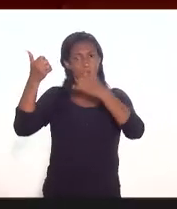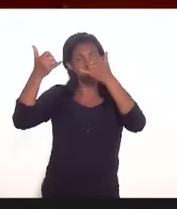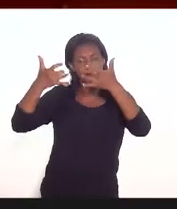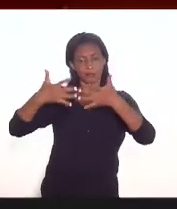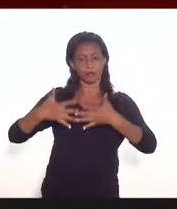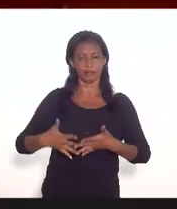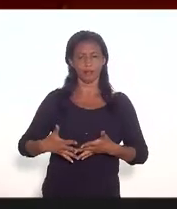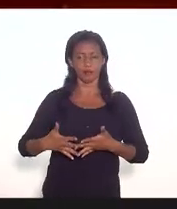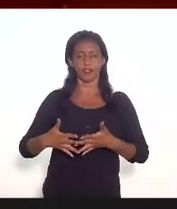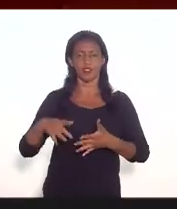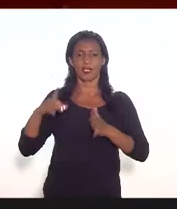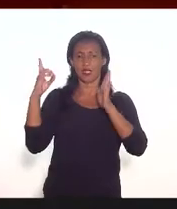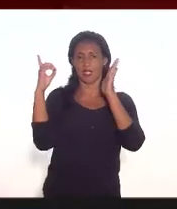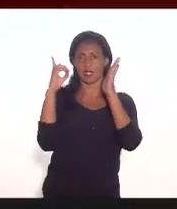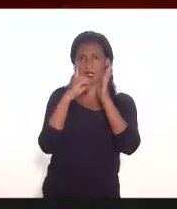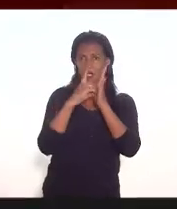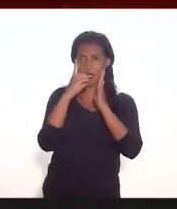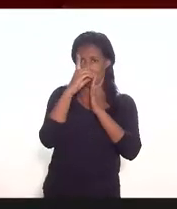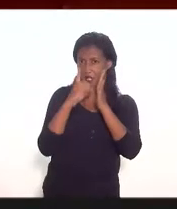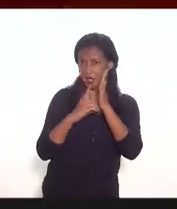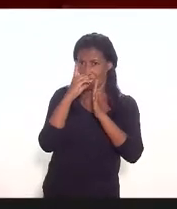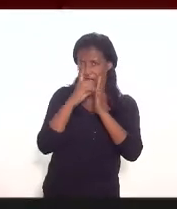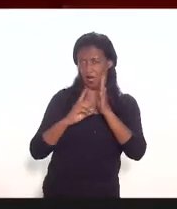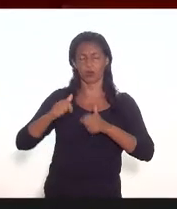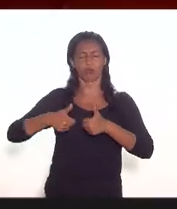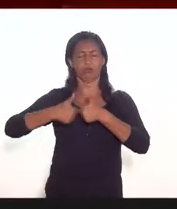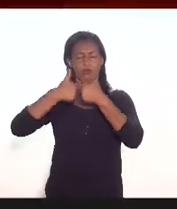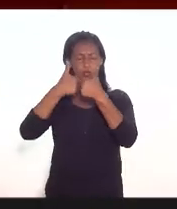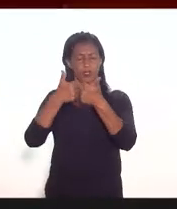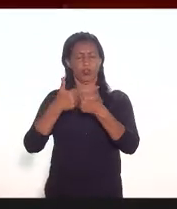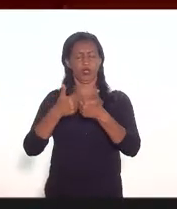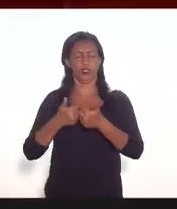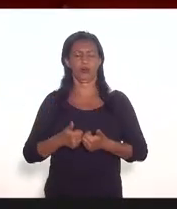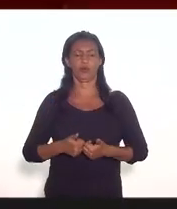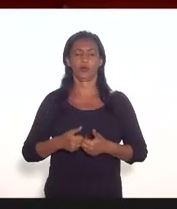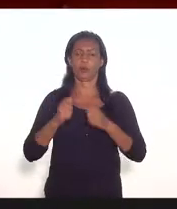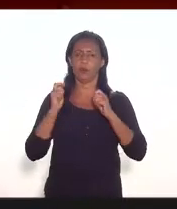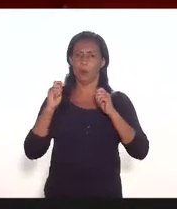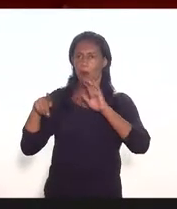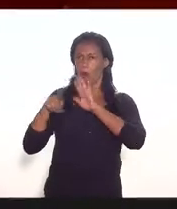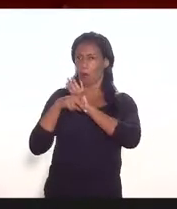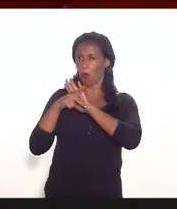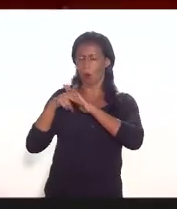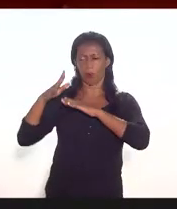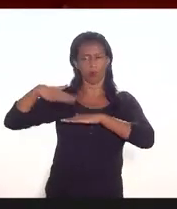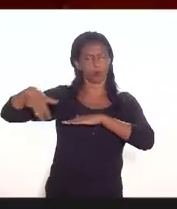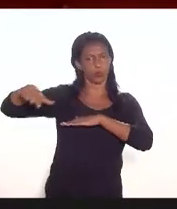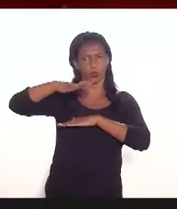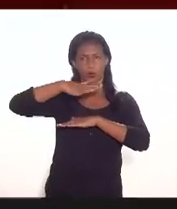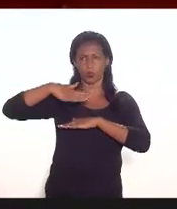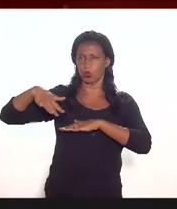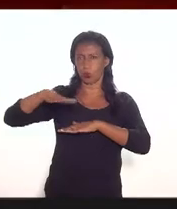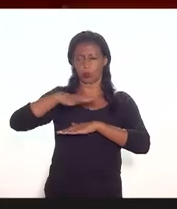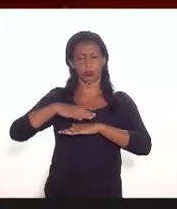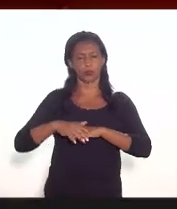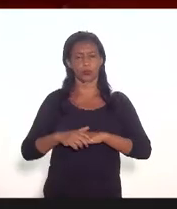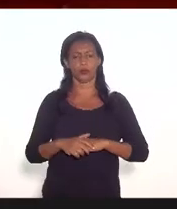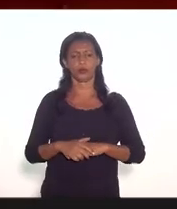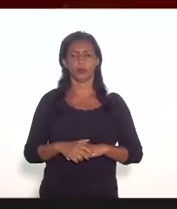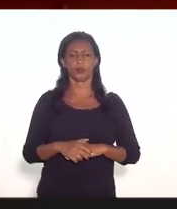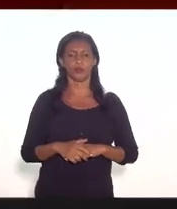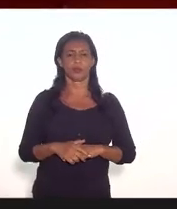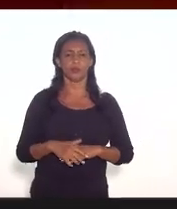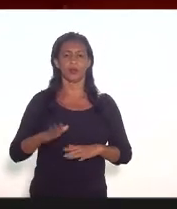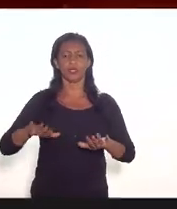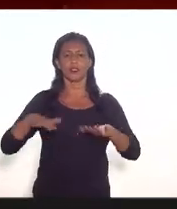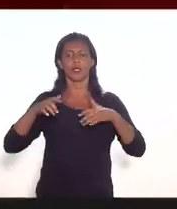nesse decreto que a gente acha muito positivo para o setor como um todo que seja